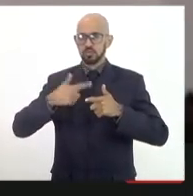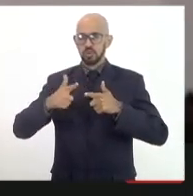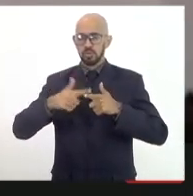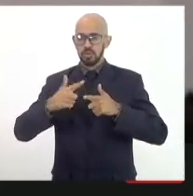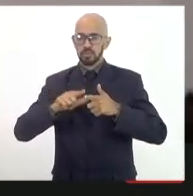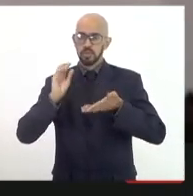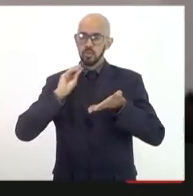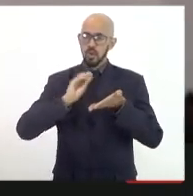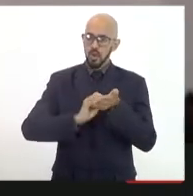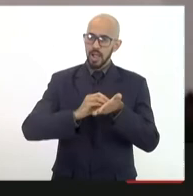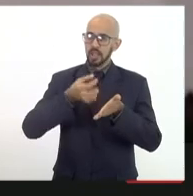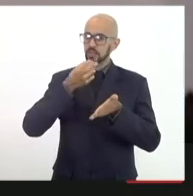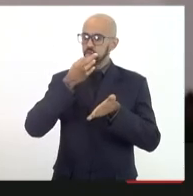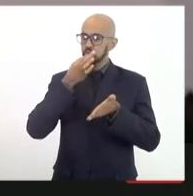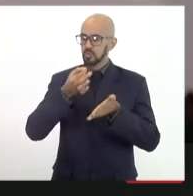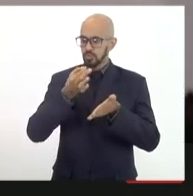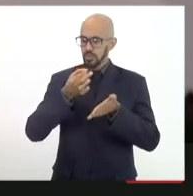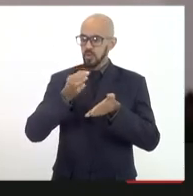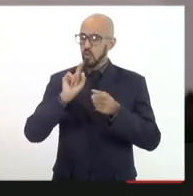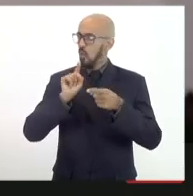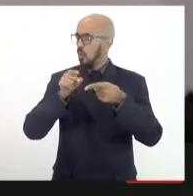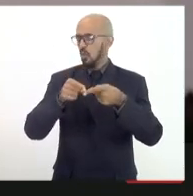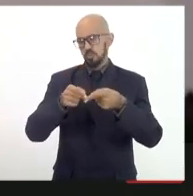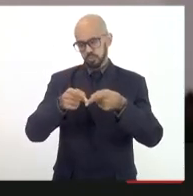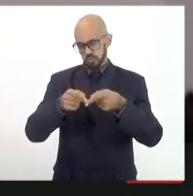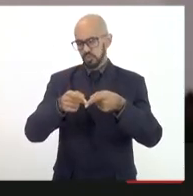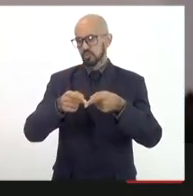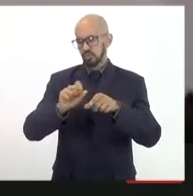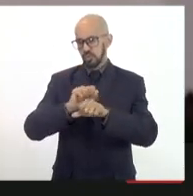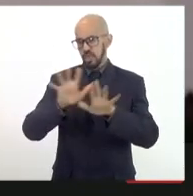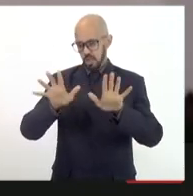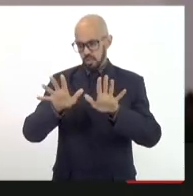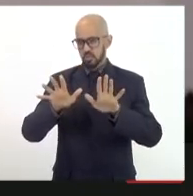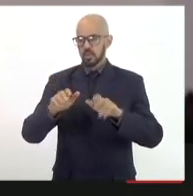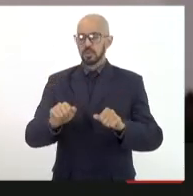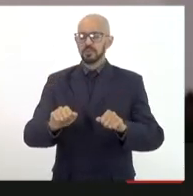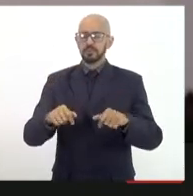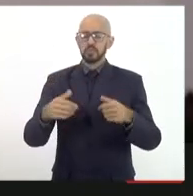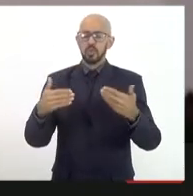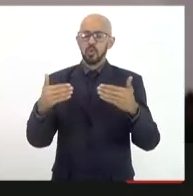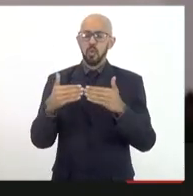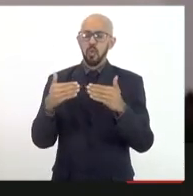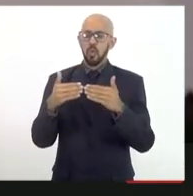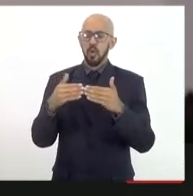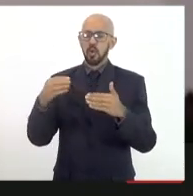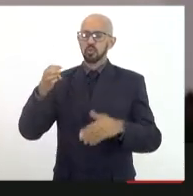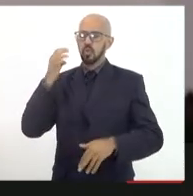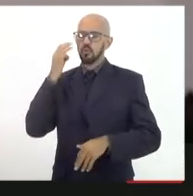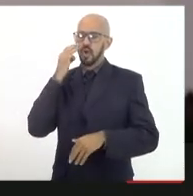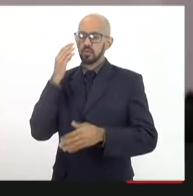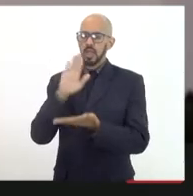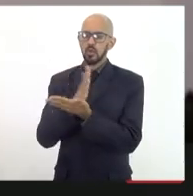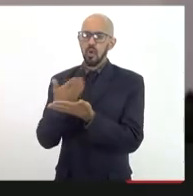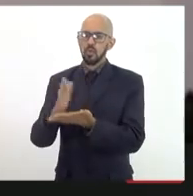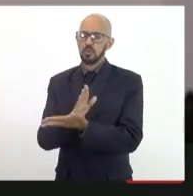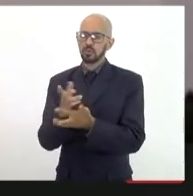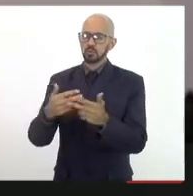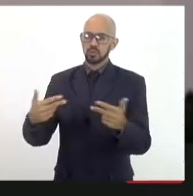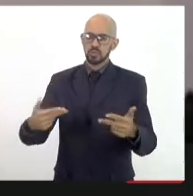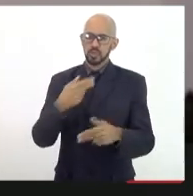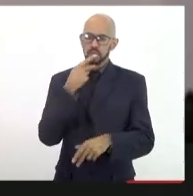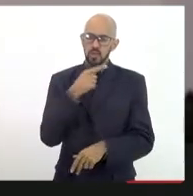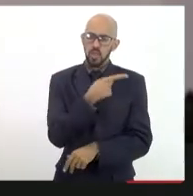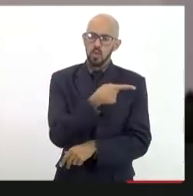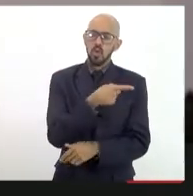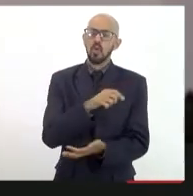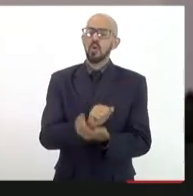objetivas também. Primeiro, eu concordo com o Valdeck em uma série de questões que ele colocou, eu